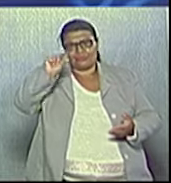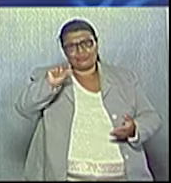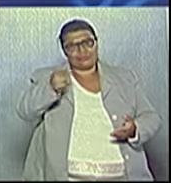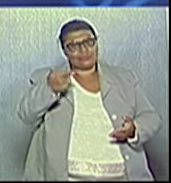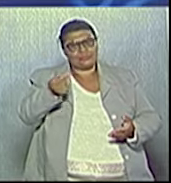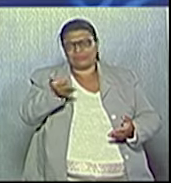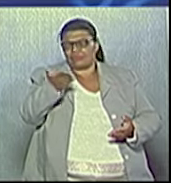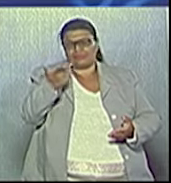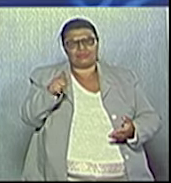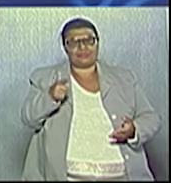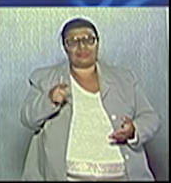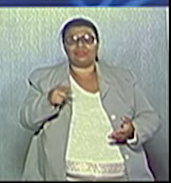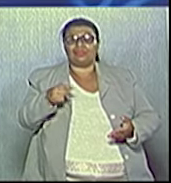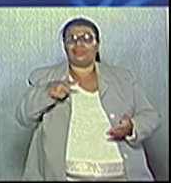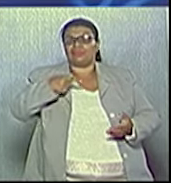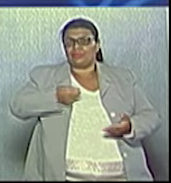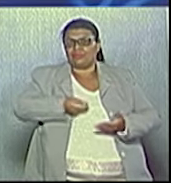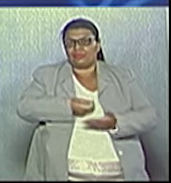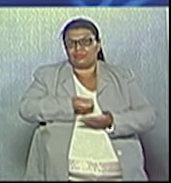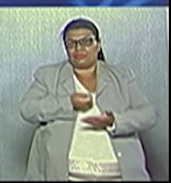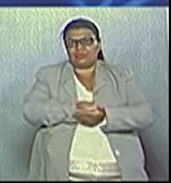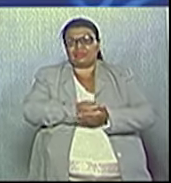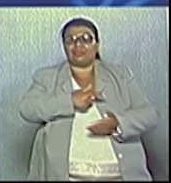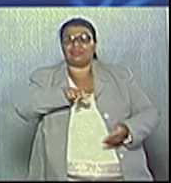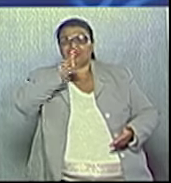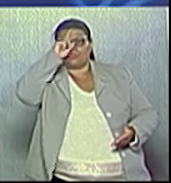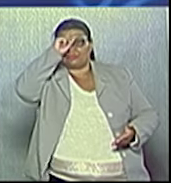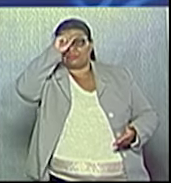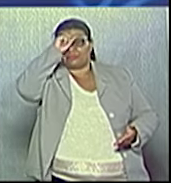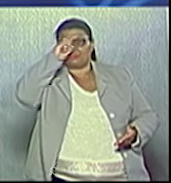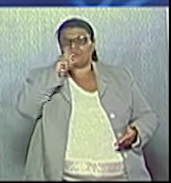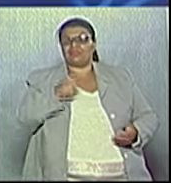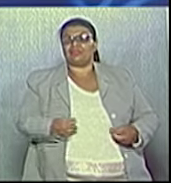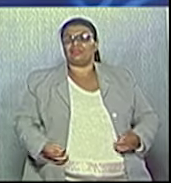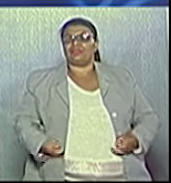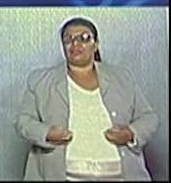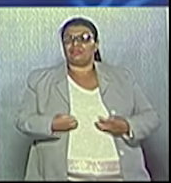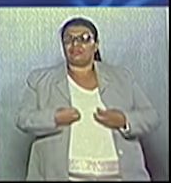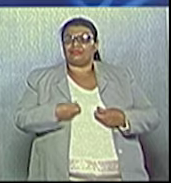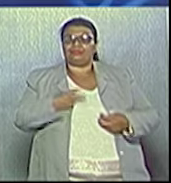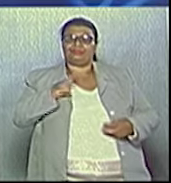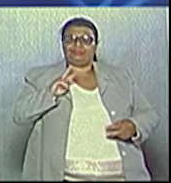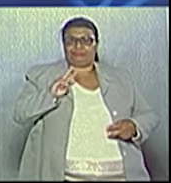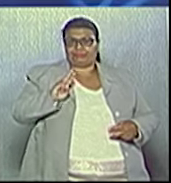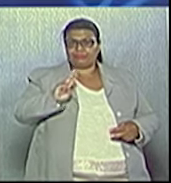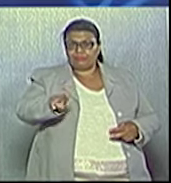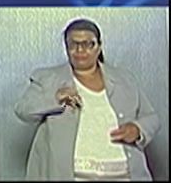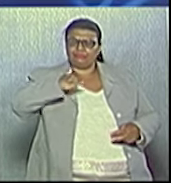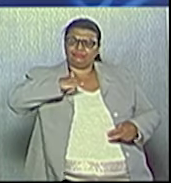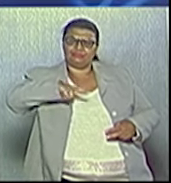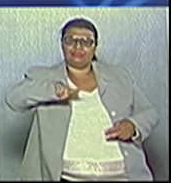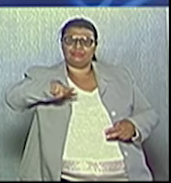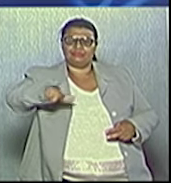vou retomar o pagamento do Hospital São Francisco na parte de Oncologia. E olha, vou dizer mais.